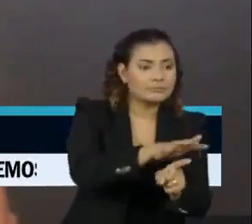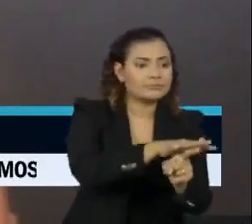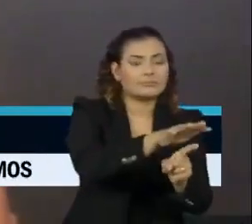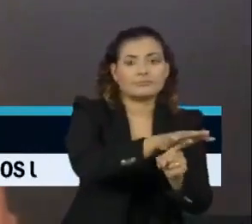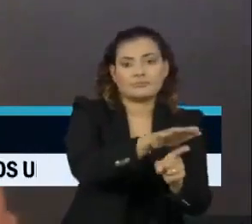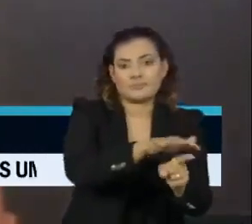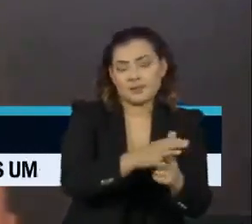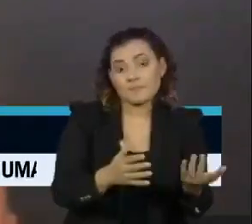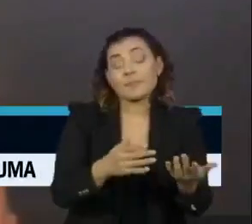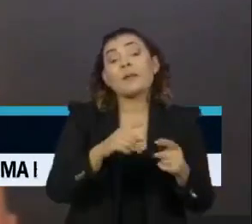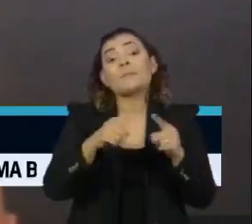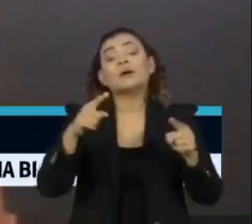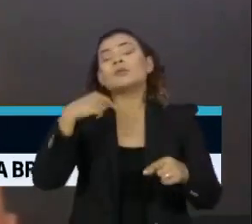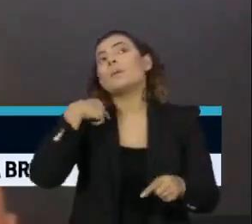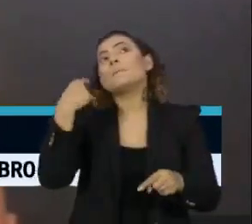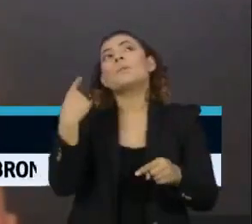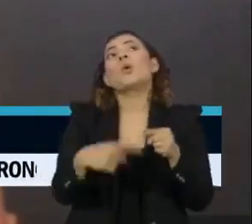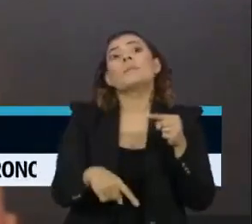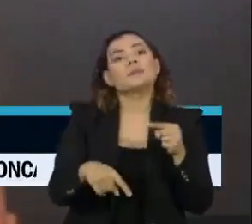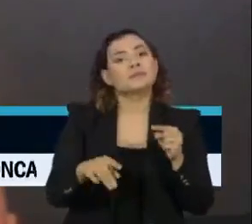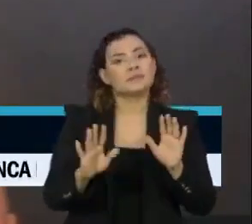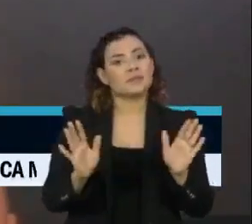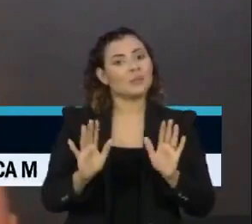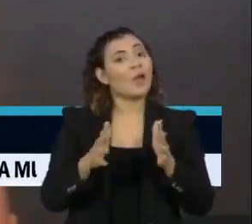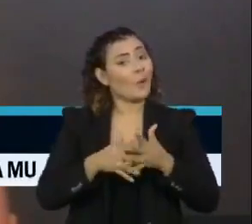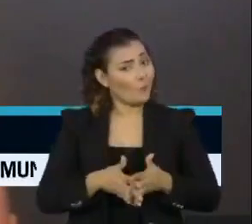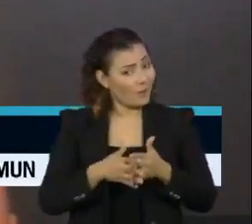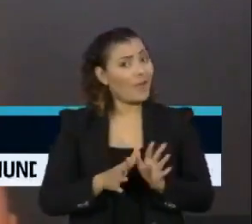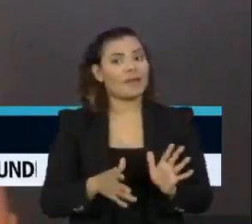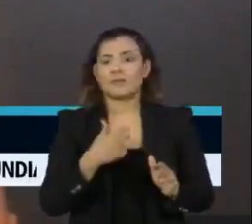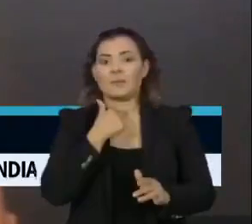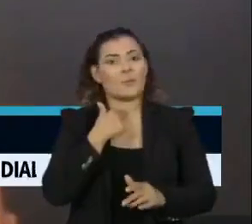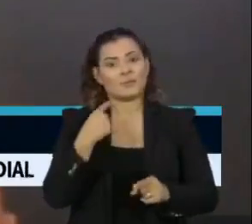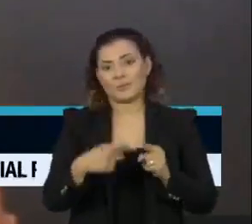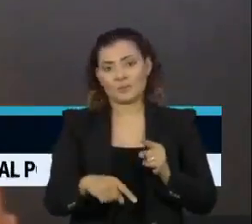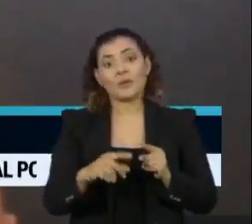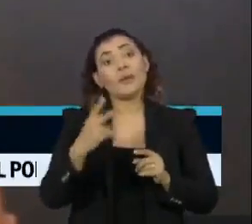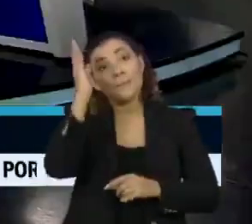que a proibição é muito complicada. O país é um só.